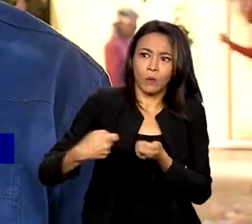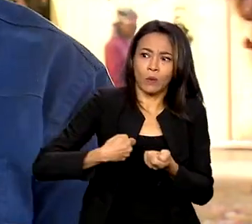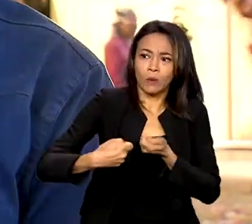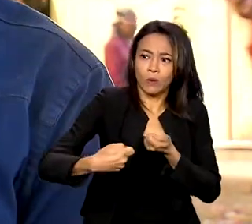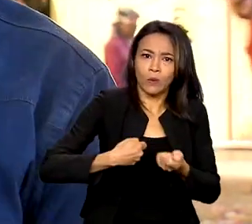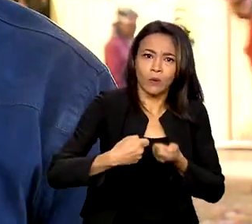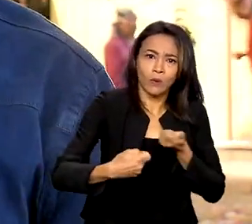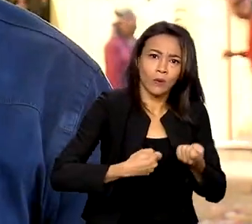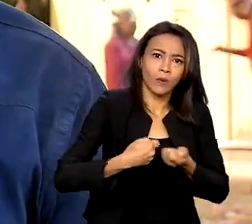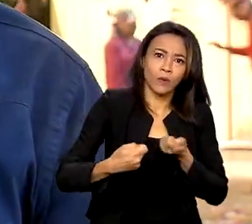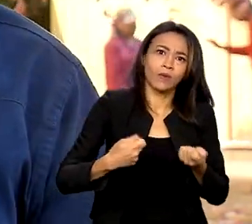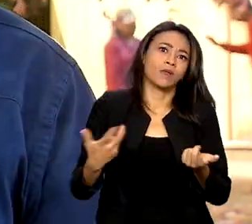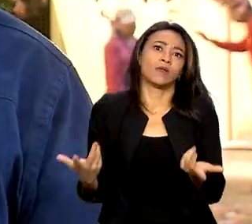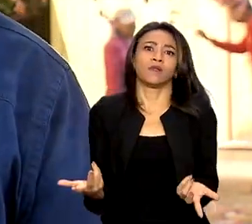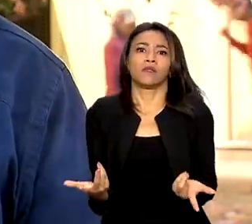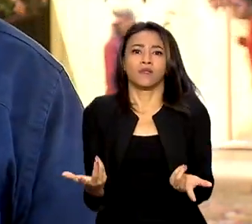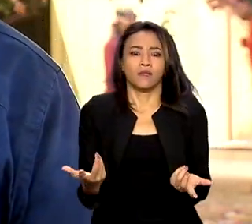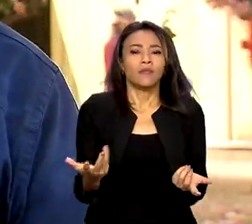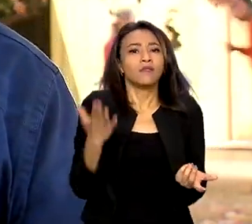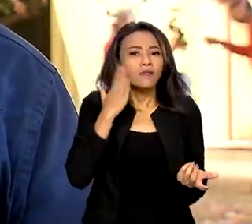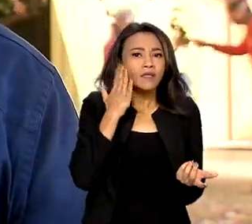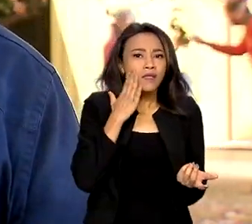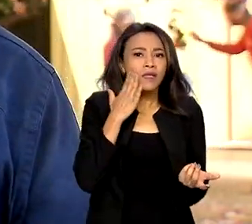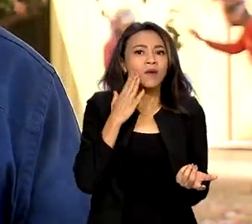você deixa de controlar justamente os maiores.